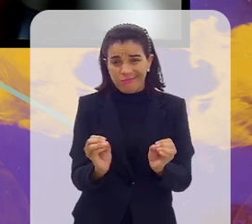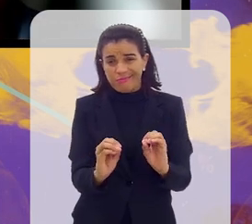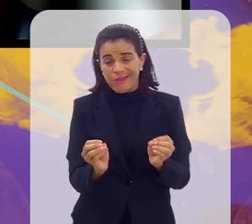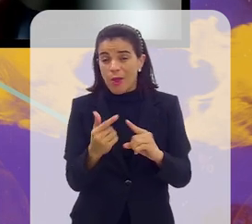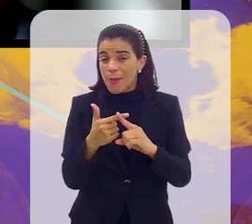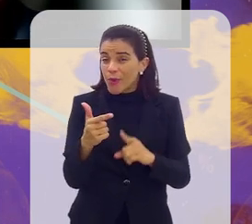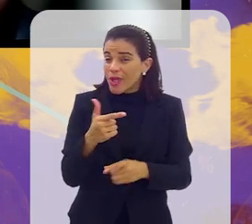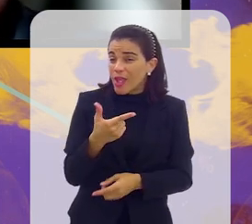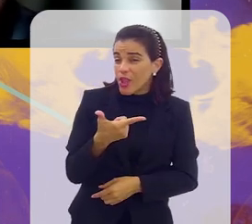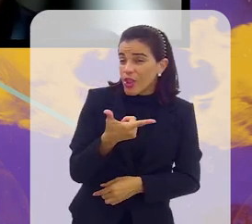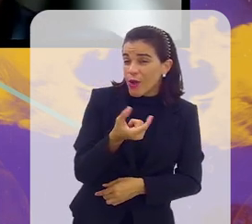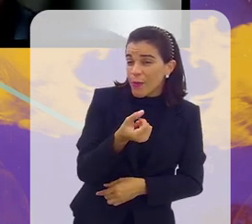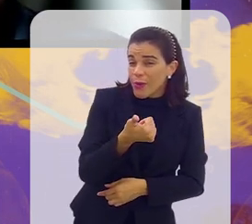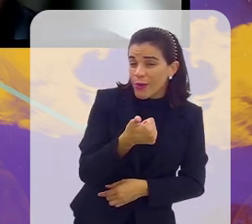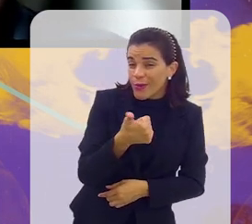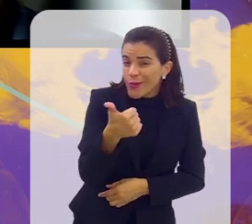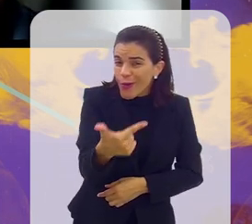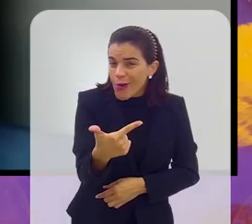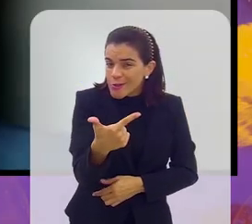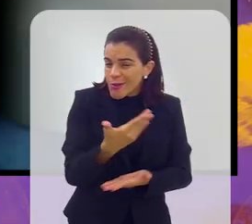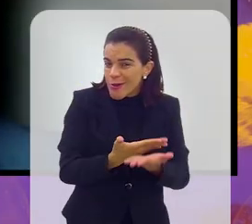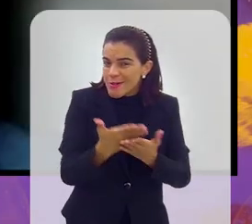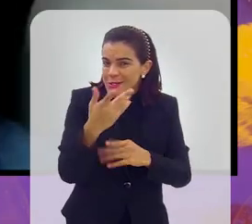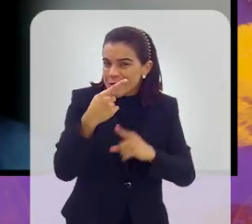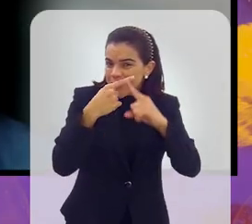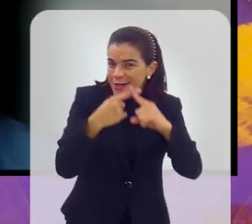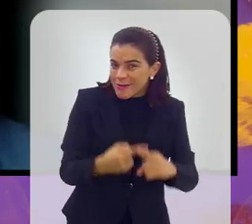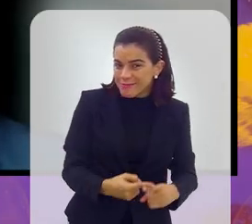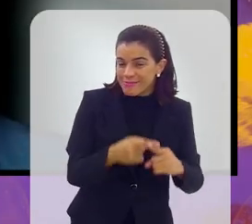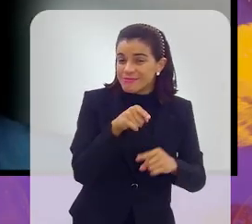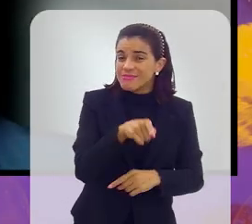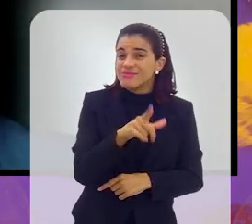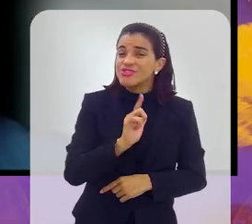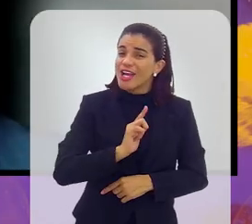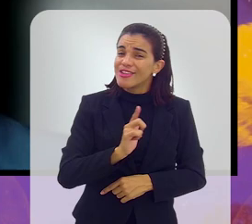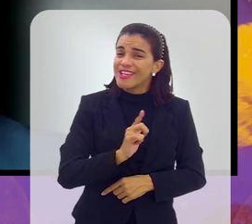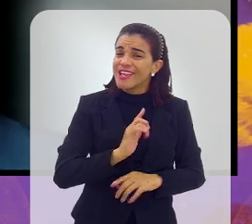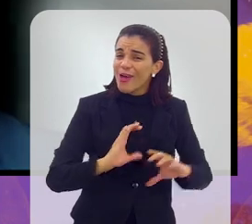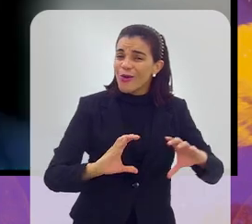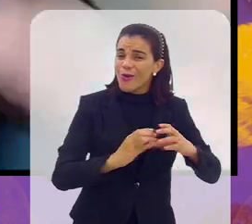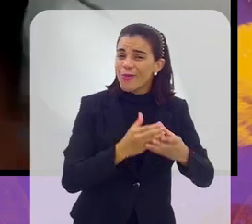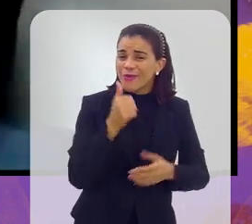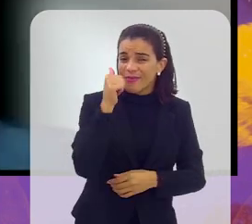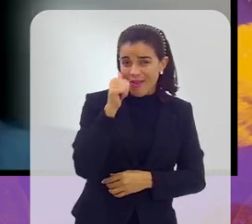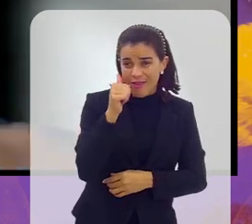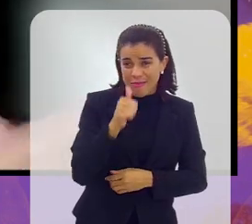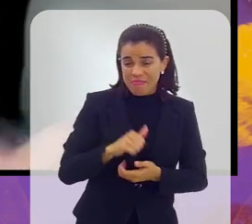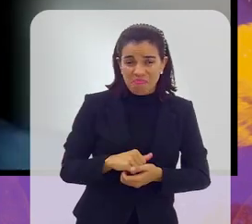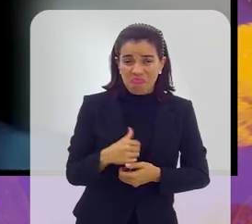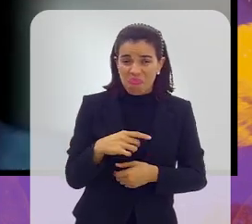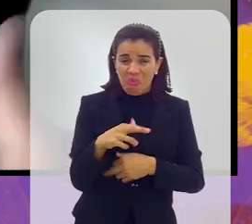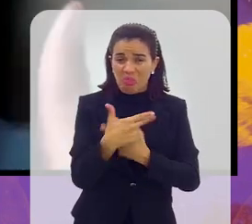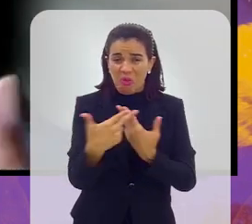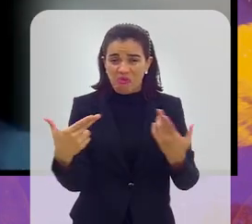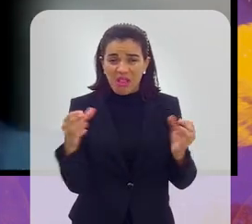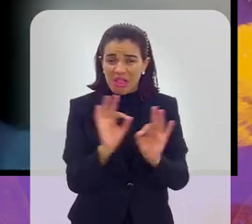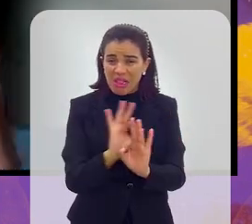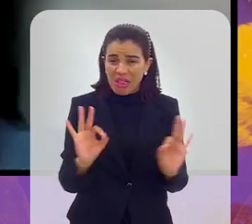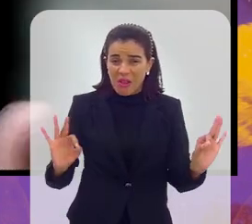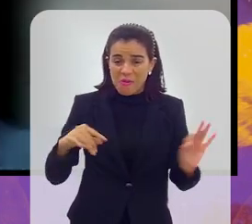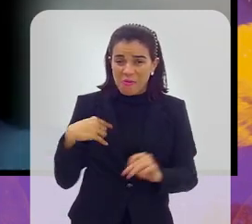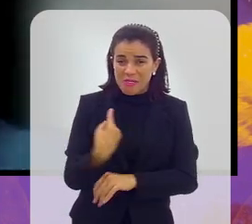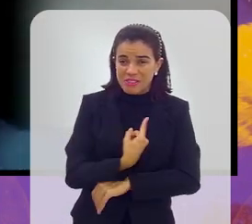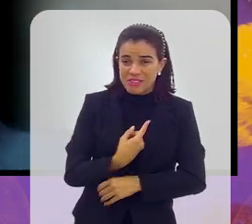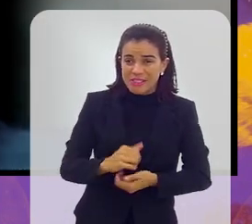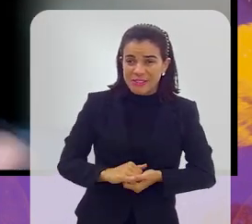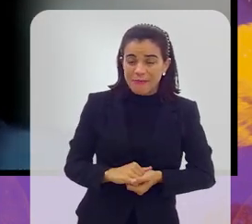Desde 2012, quando começou a Taça das Favelas, ele já tem a modalidade feminina. Ou seja, não é uma novidade para a gente. A gente já faz e já